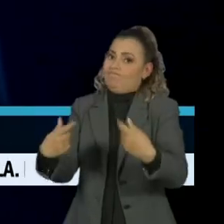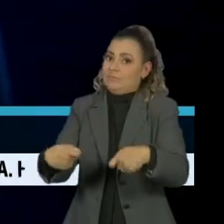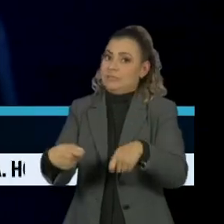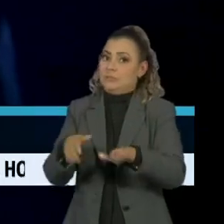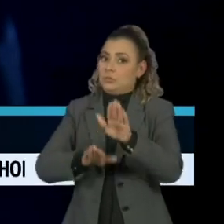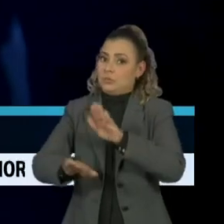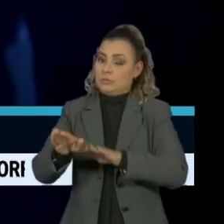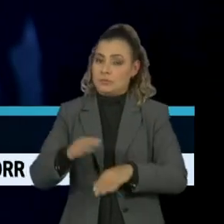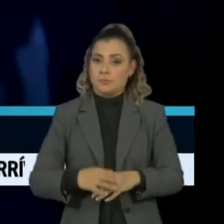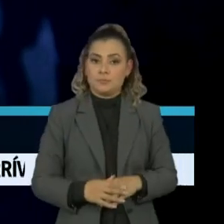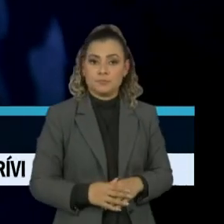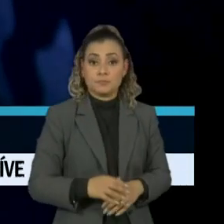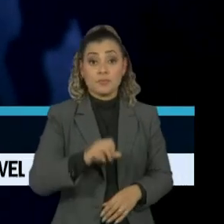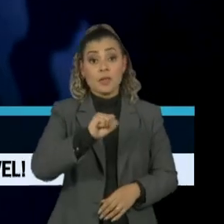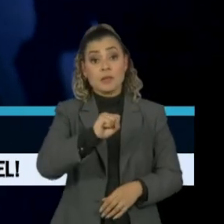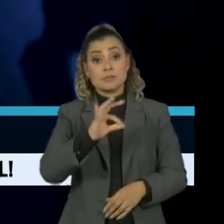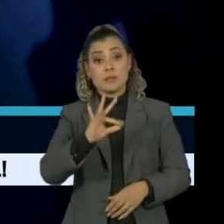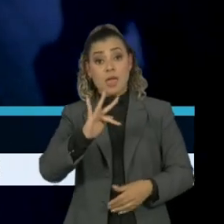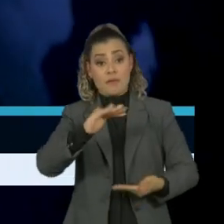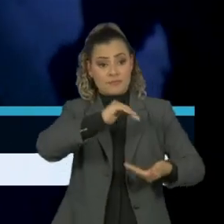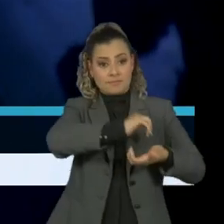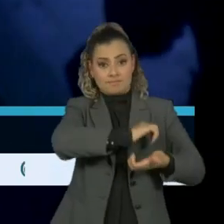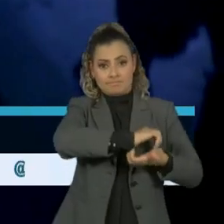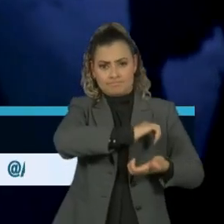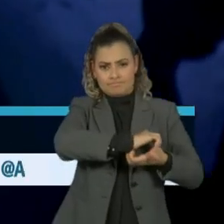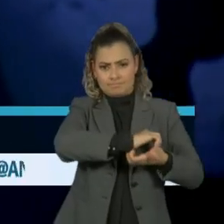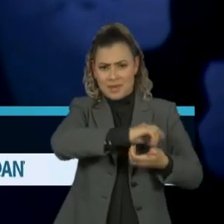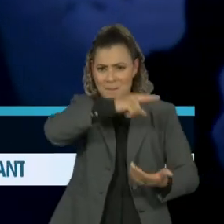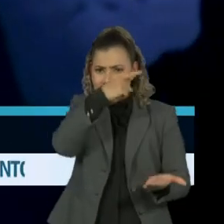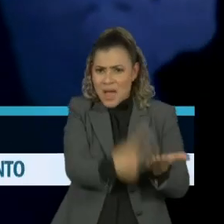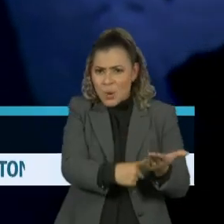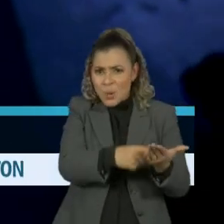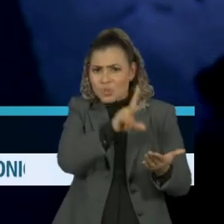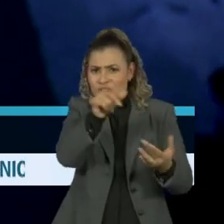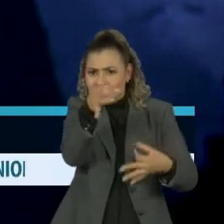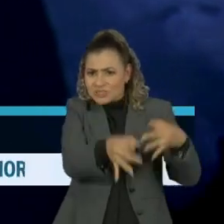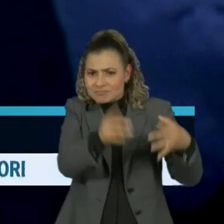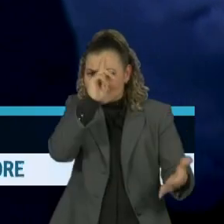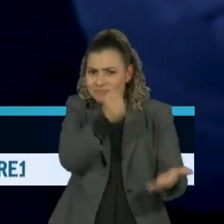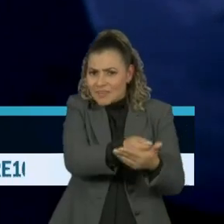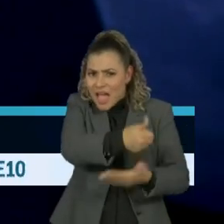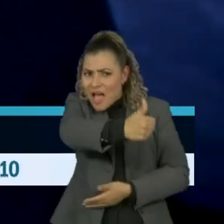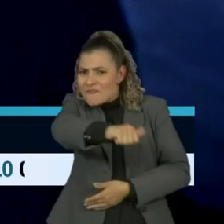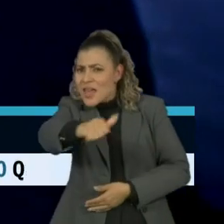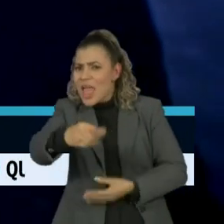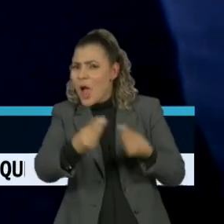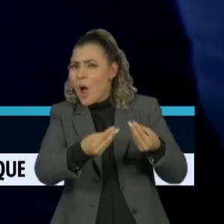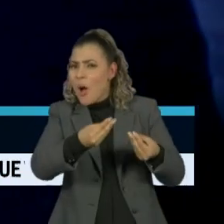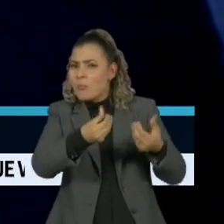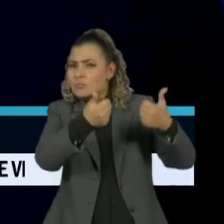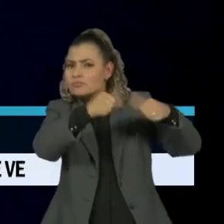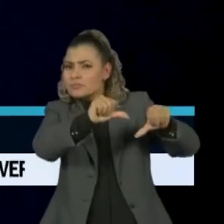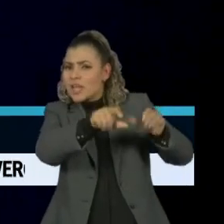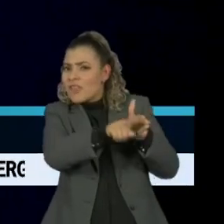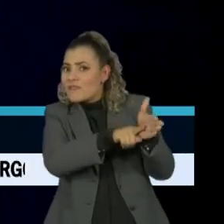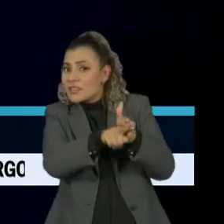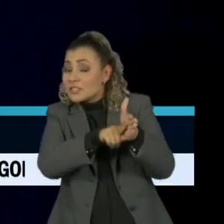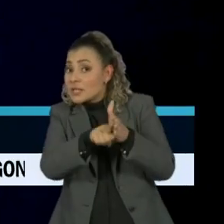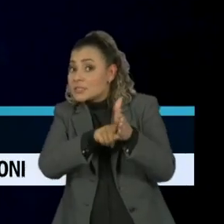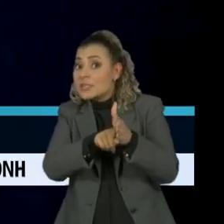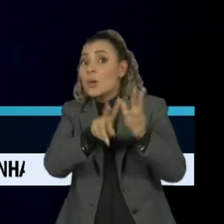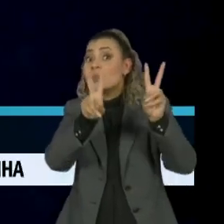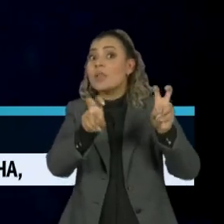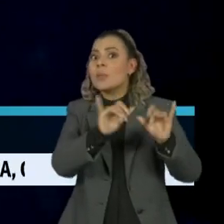O Supremo Tribunal Federal ainda não marcou a data do julgamento para analisar o pedido de suspensão das investigações do